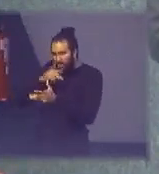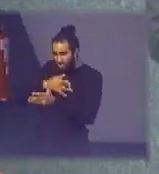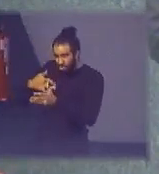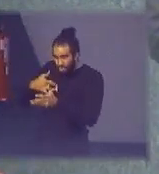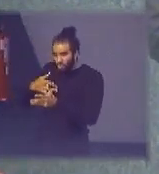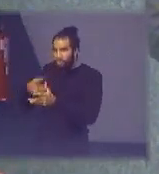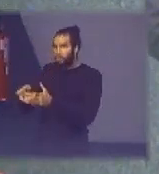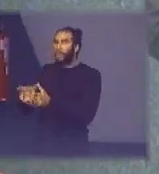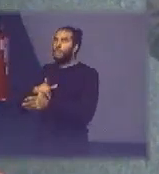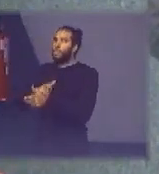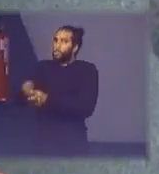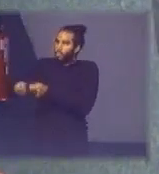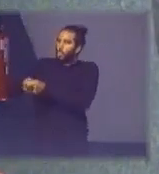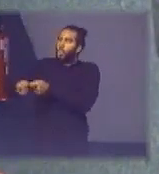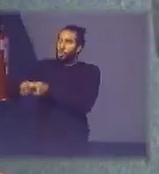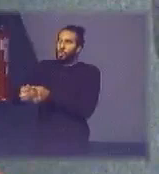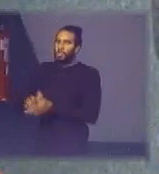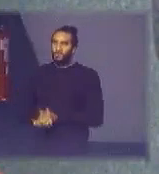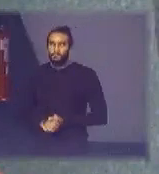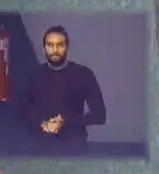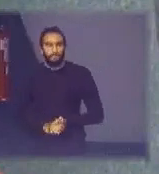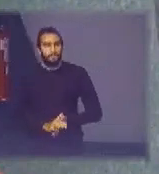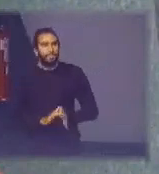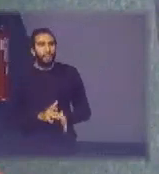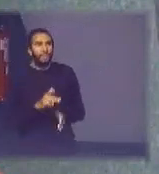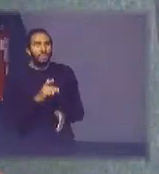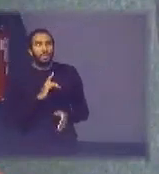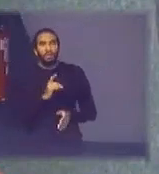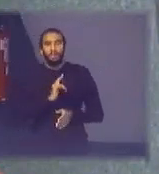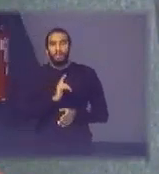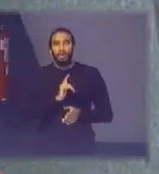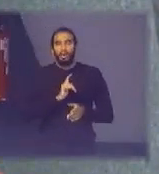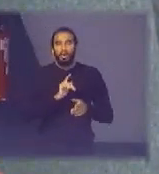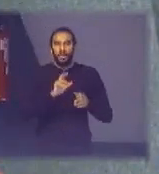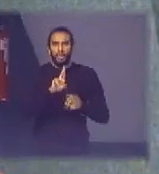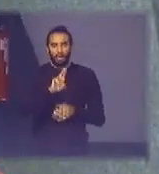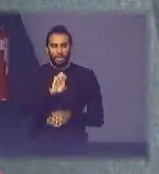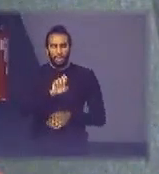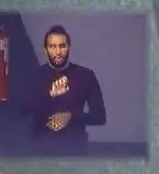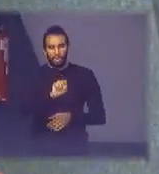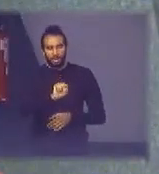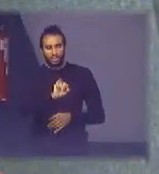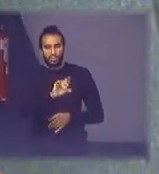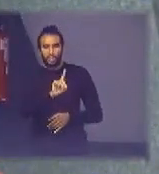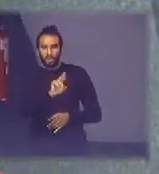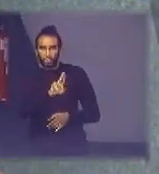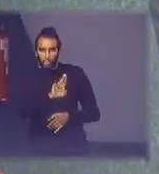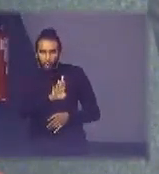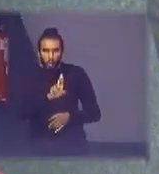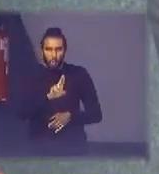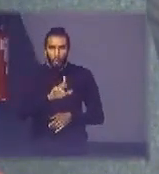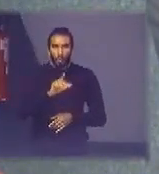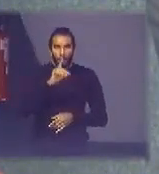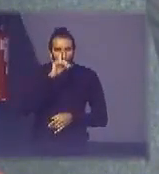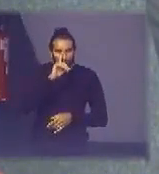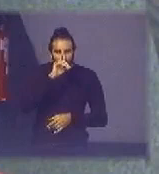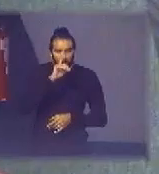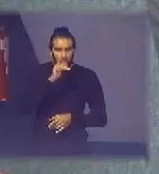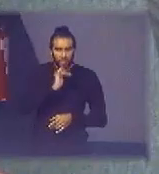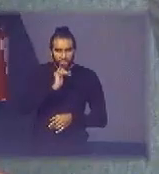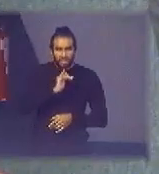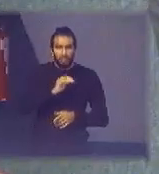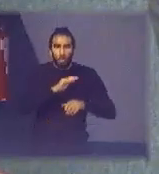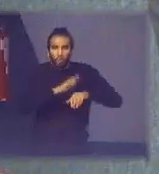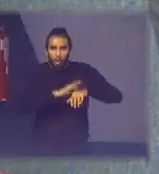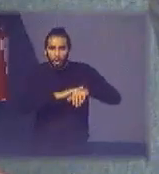falava que resíduo eletroeletrônico era perigoso então entendia-se como perigoso desde o momento que